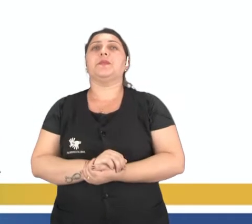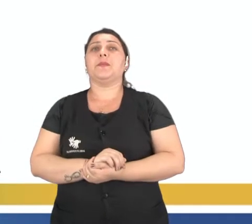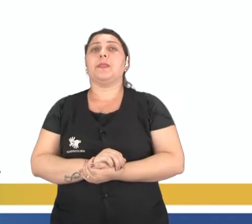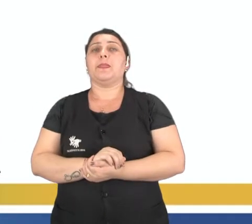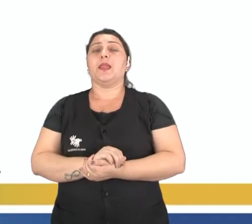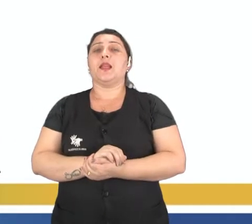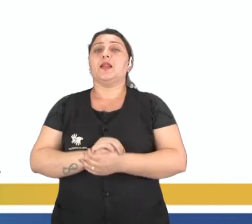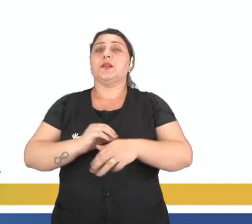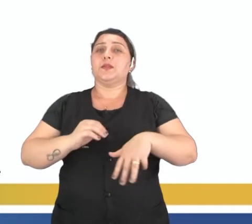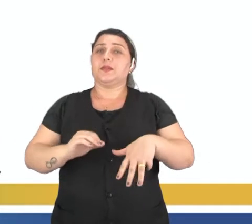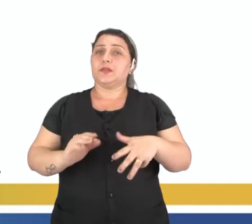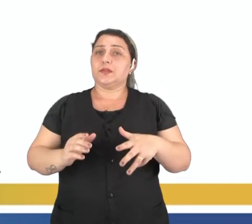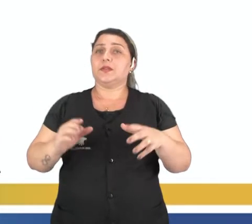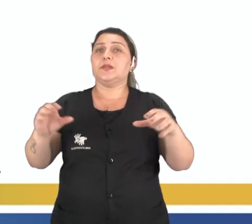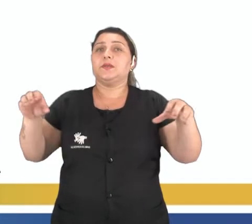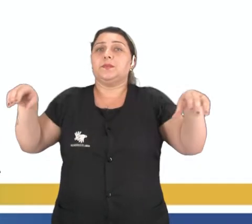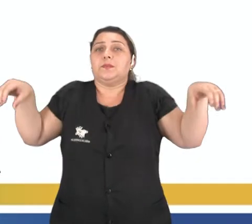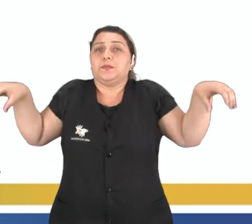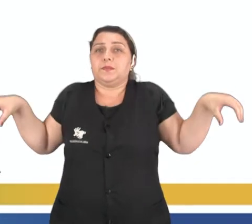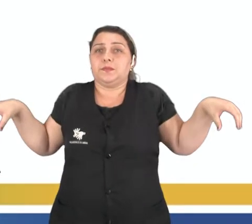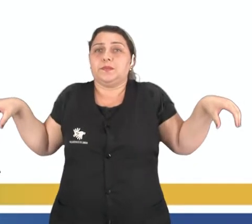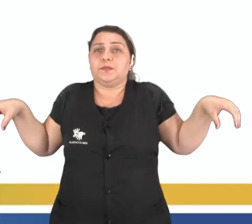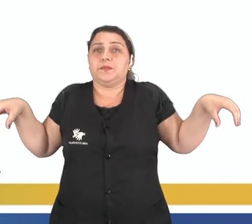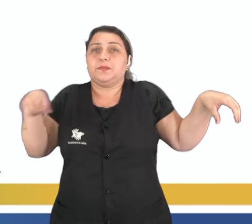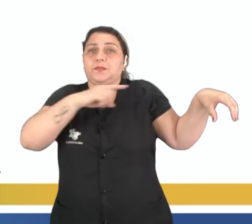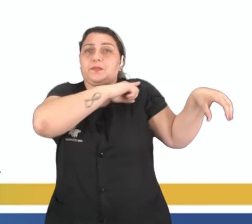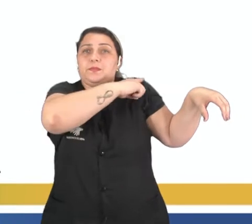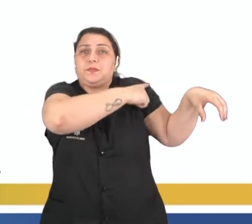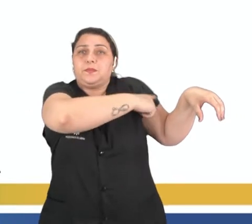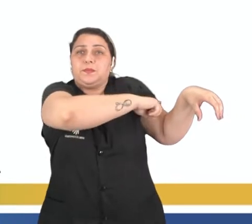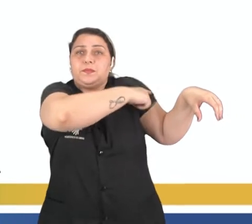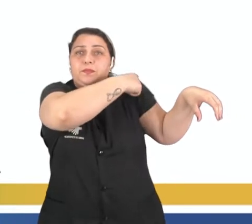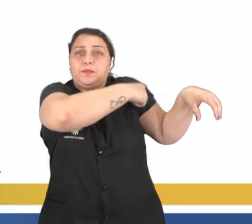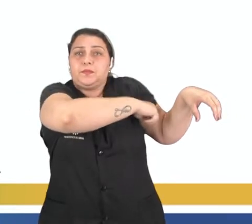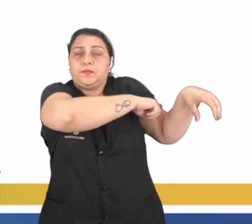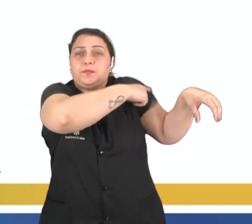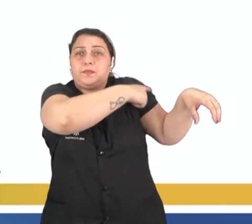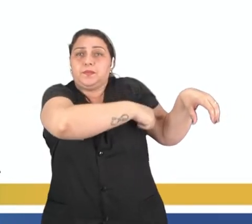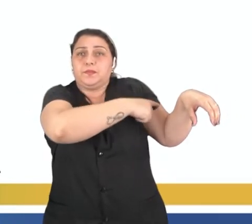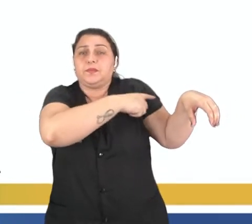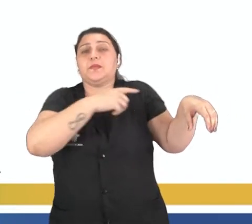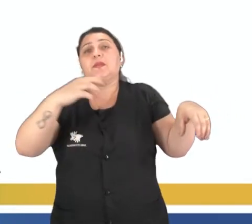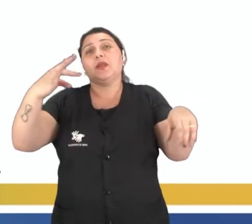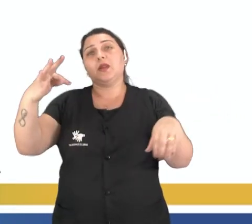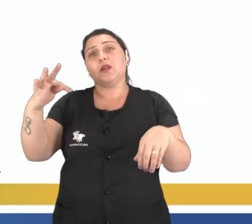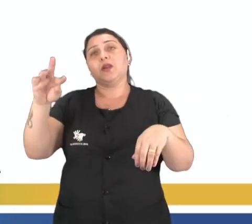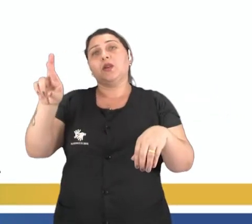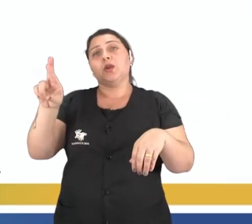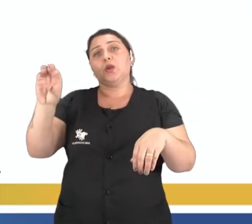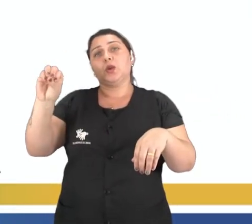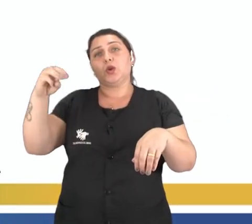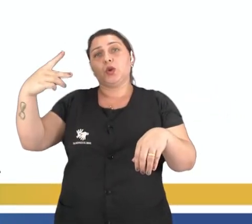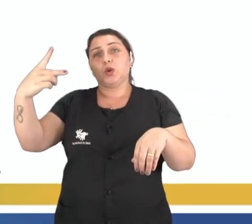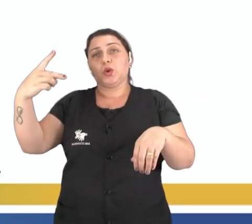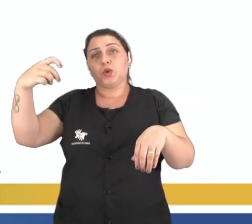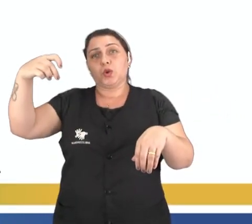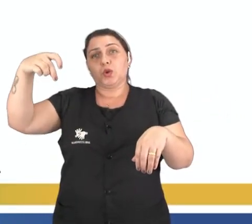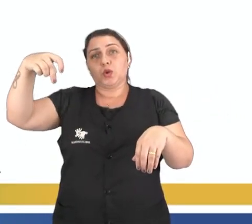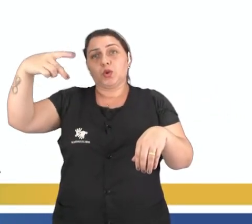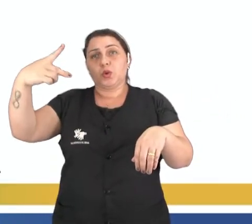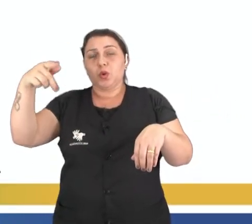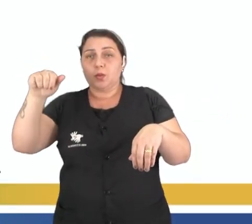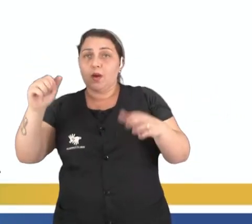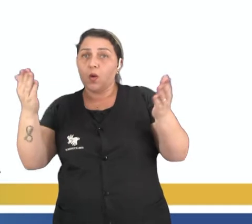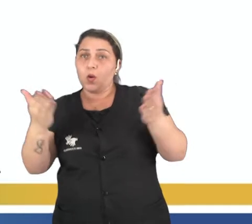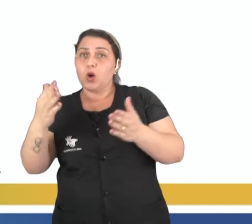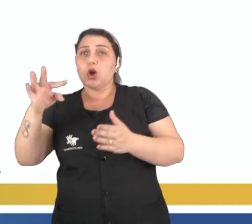Em seguida nós temos as tubas uterinas, que antigamente nós chamávamos de trompas de falópia. Hoje nós utilizamos o